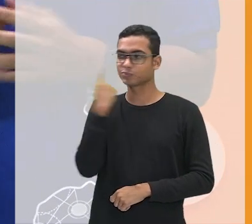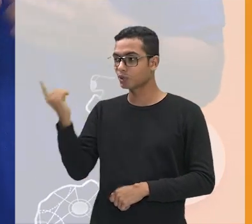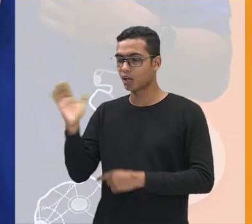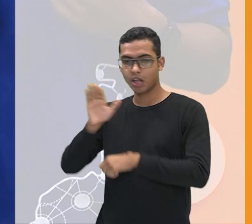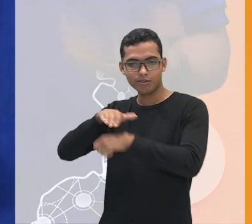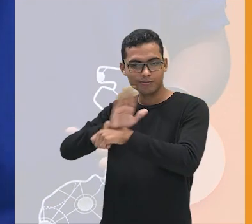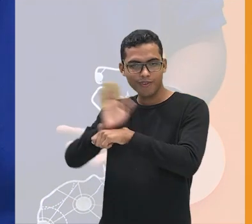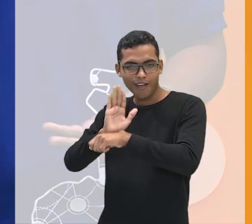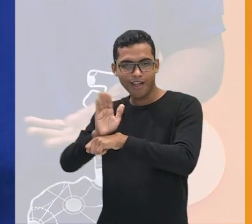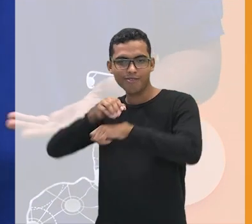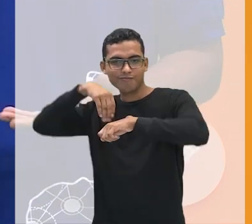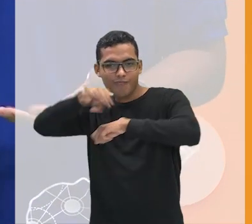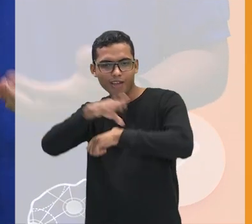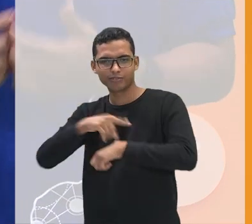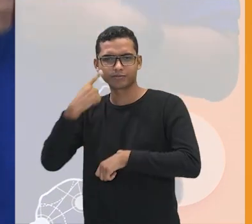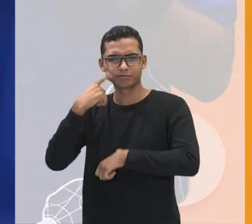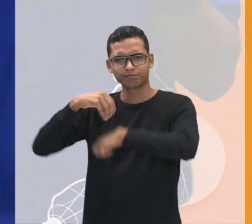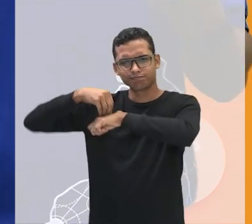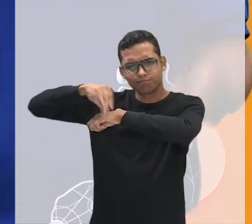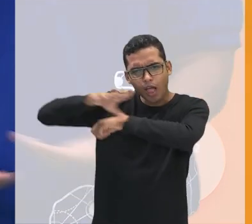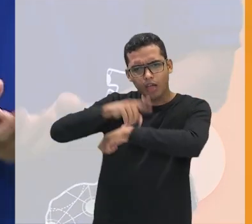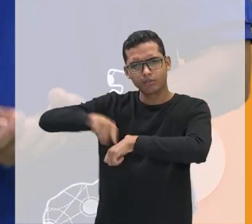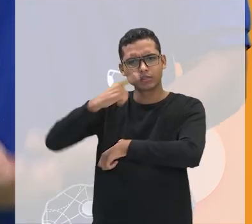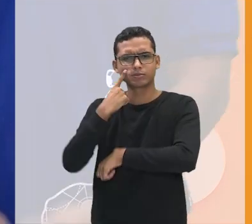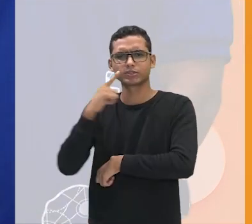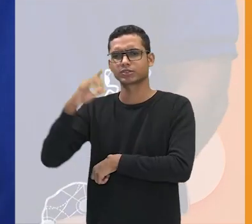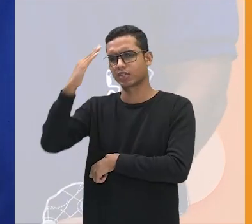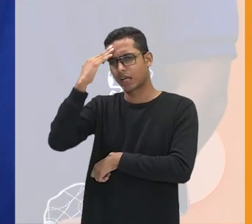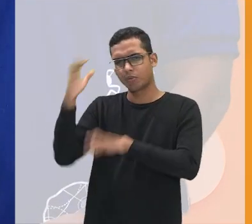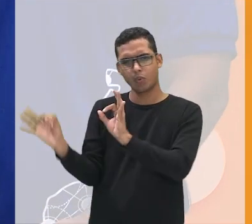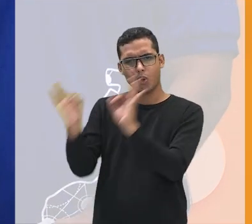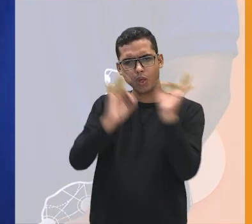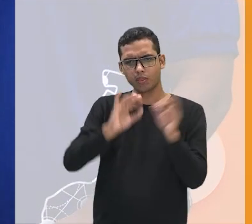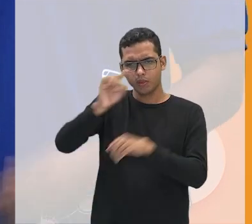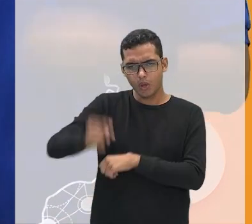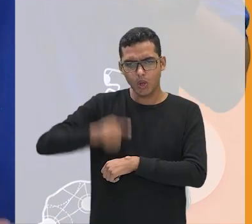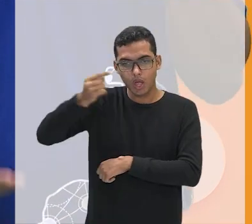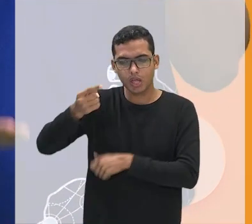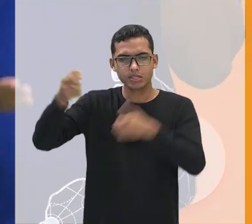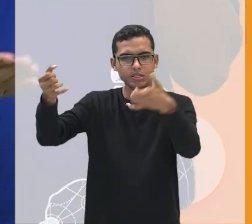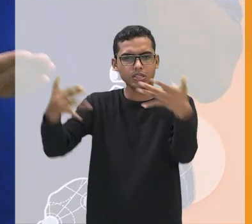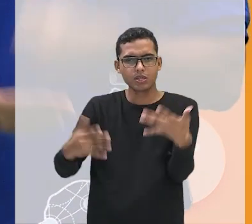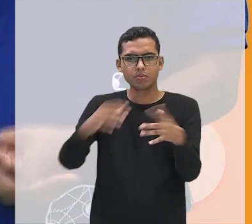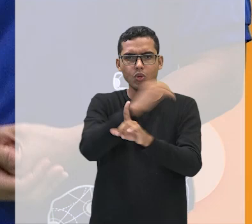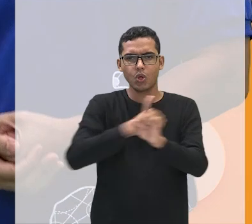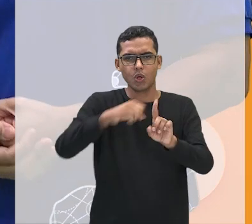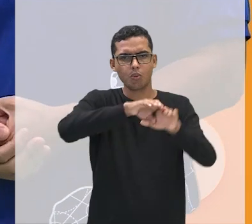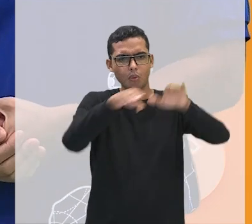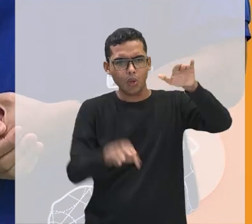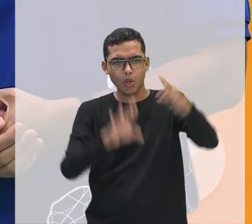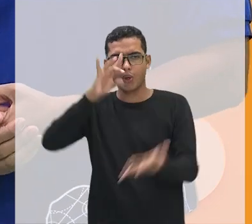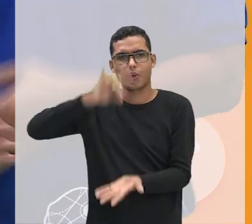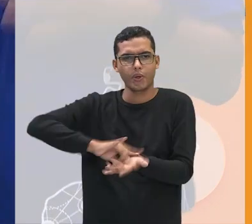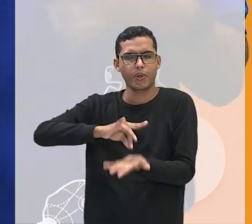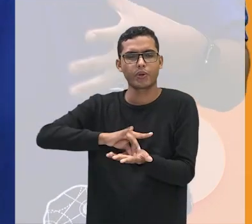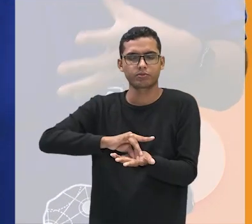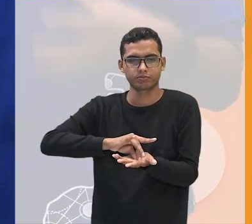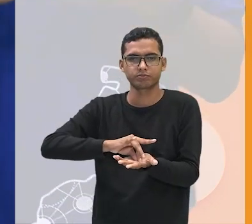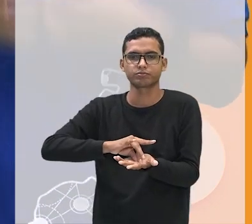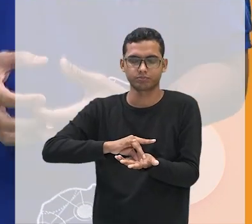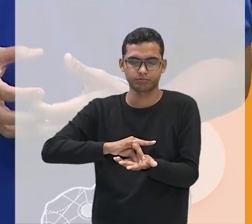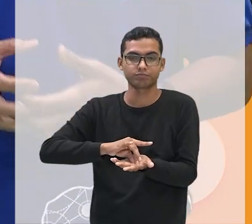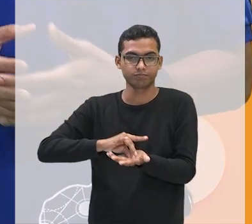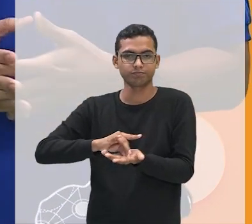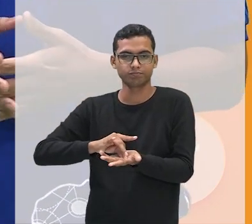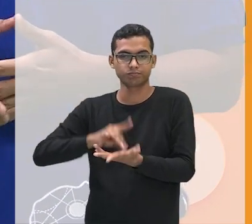para vocês que eu particularmente gosto muito que tratam essa questão da desigualdade social de maneira assim muito intensa a arte